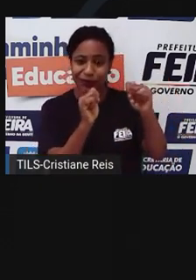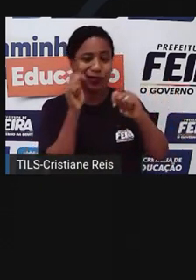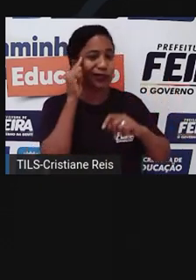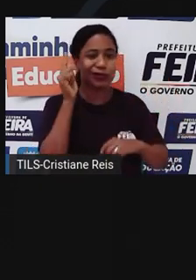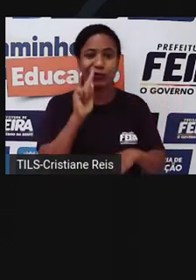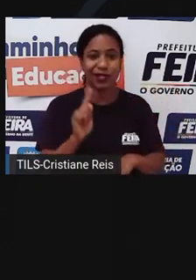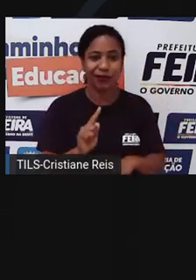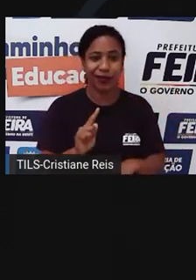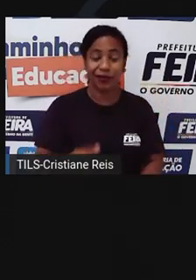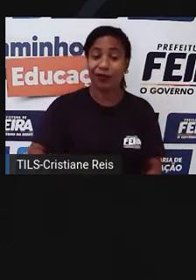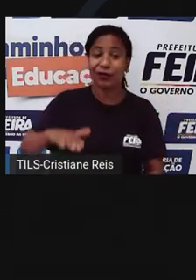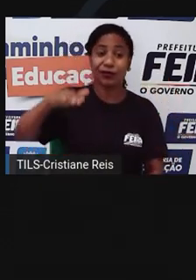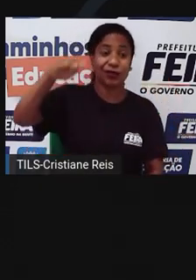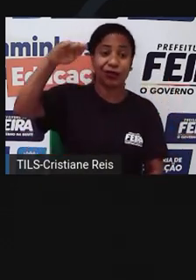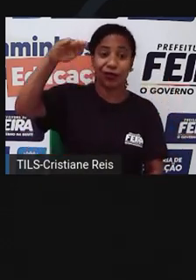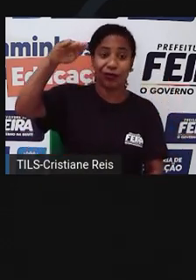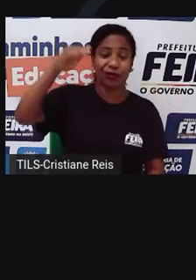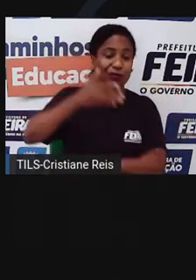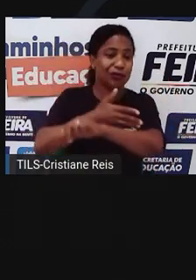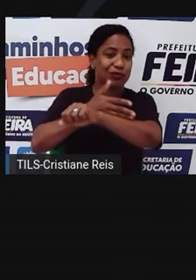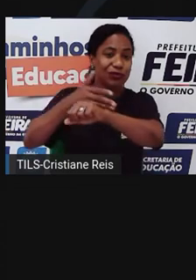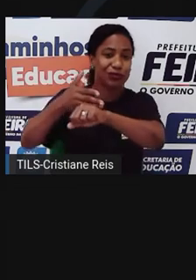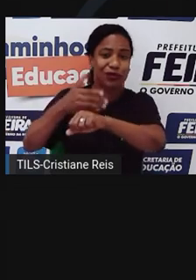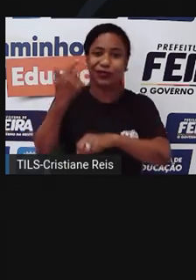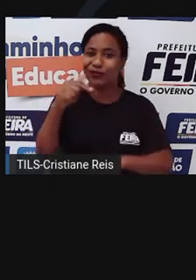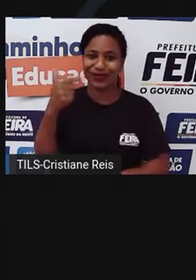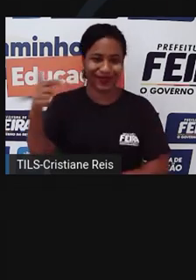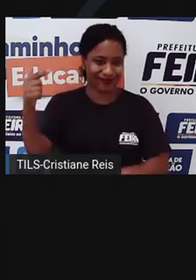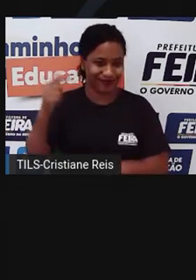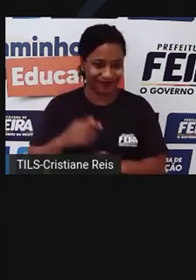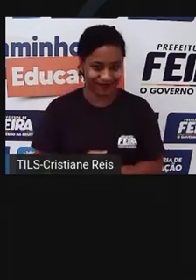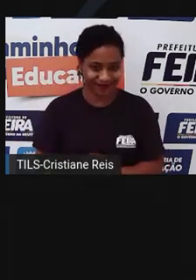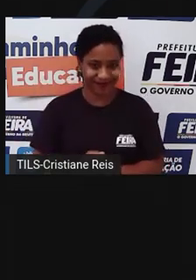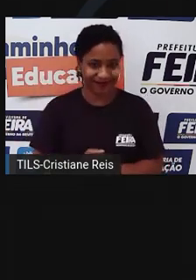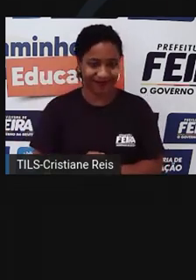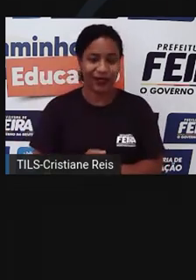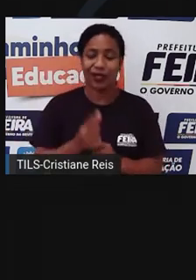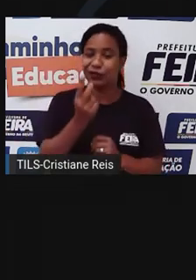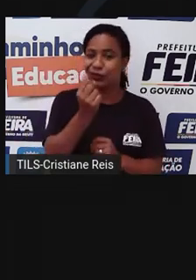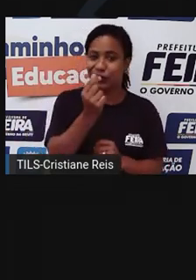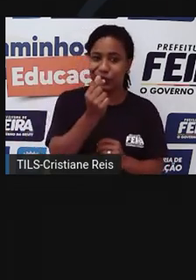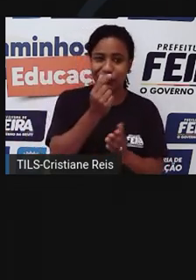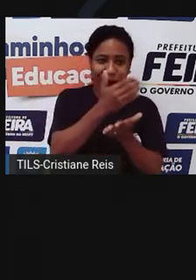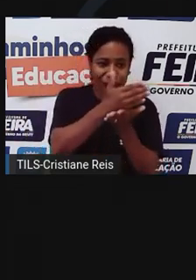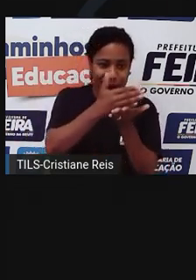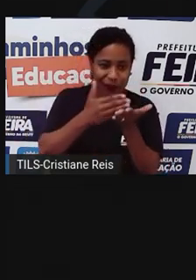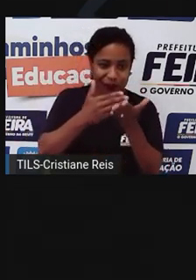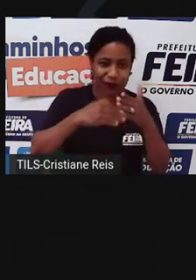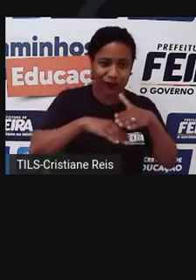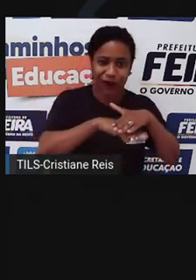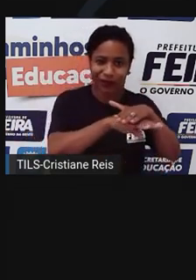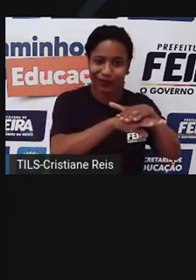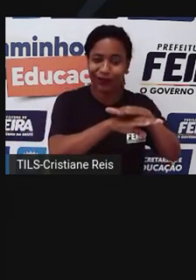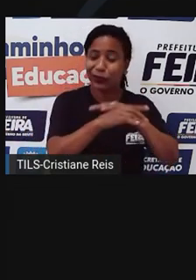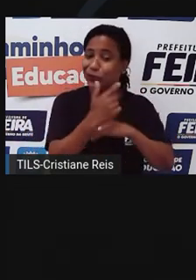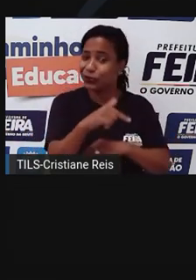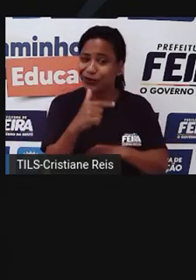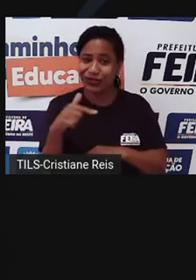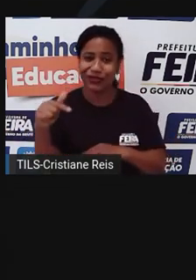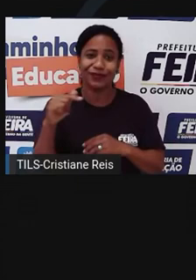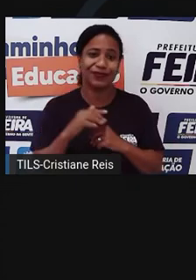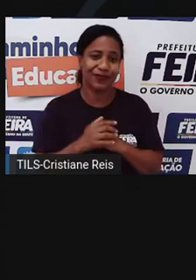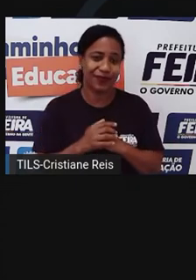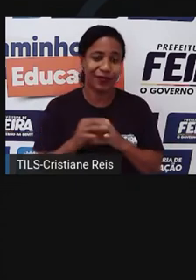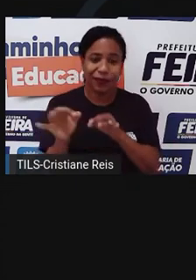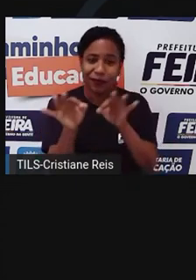já não tem aquele hábito. Então, já não tem o hábito de estar reservando a parte do valor, aquela que ganha. Não estar